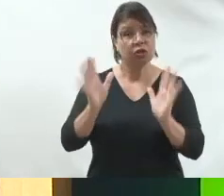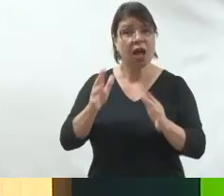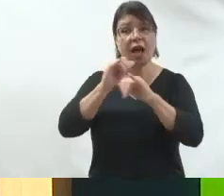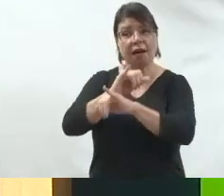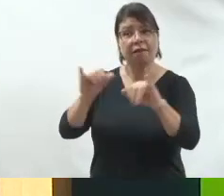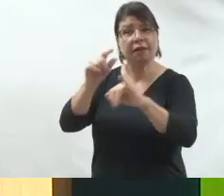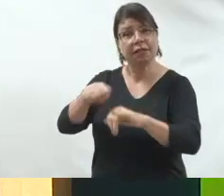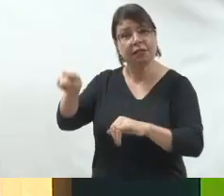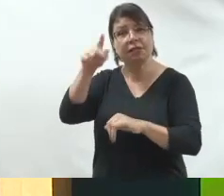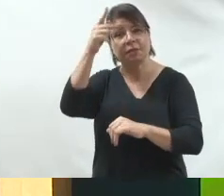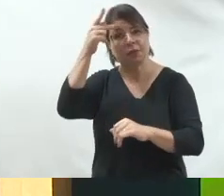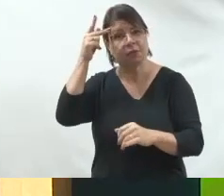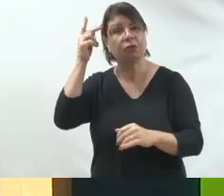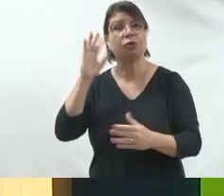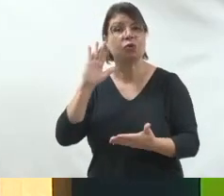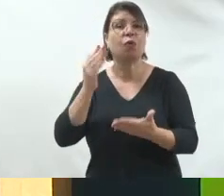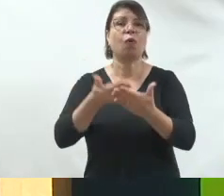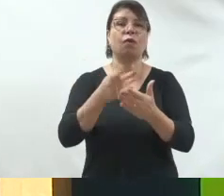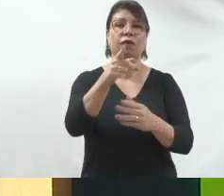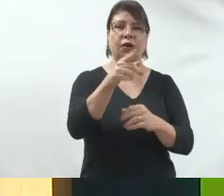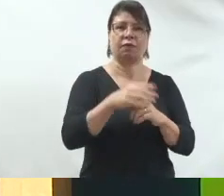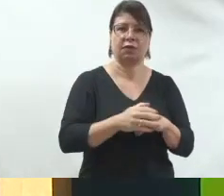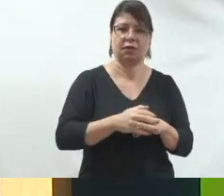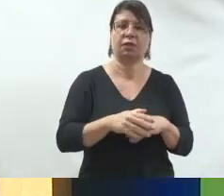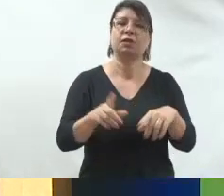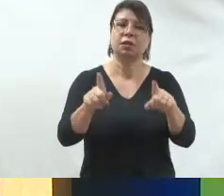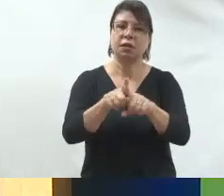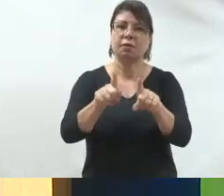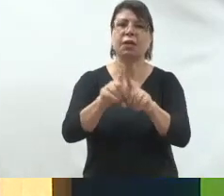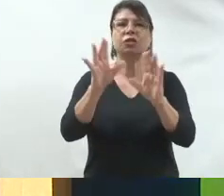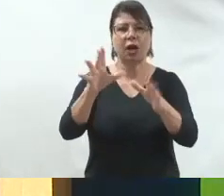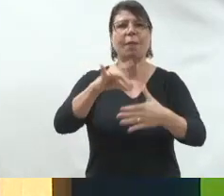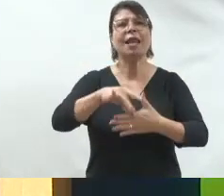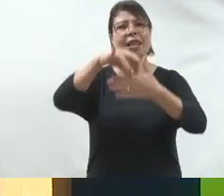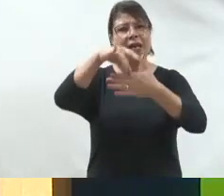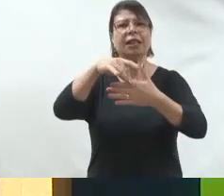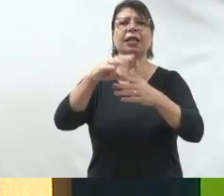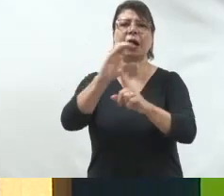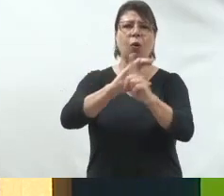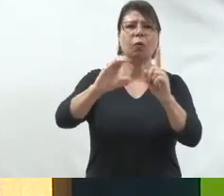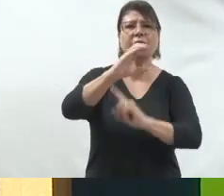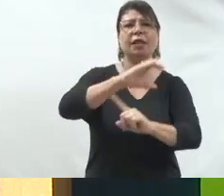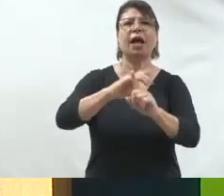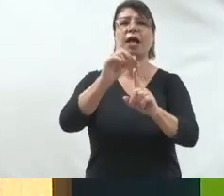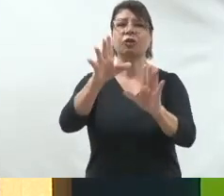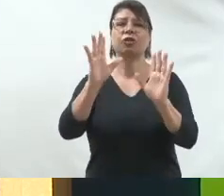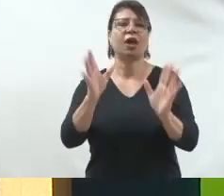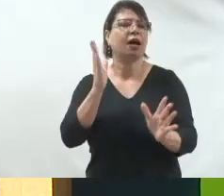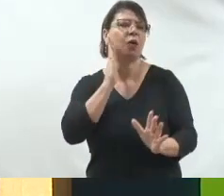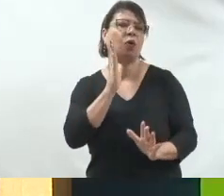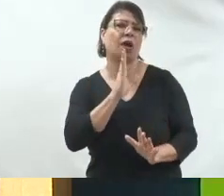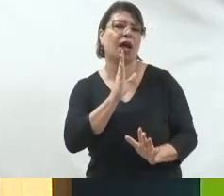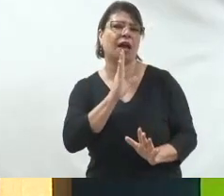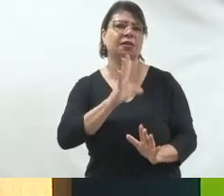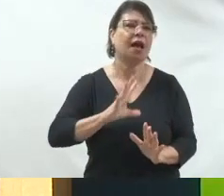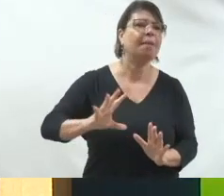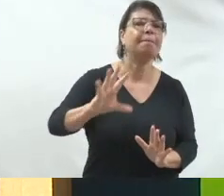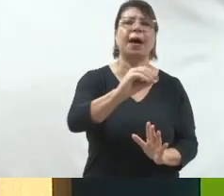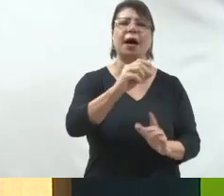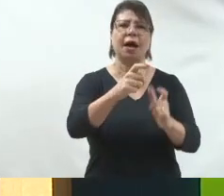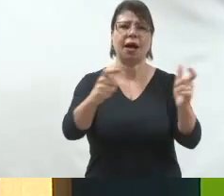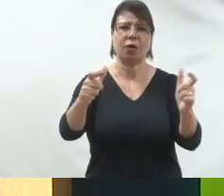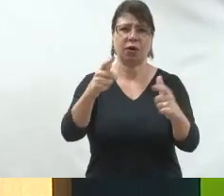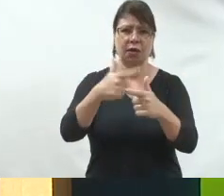informação vai querer falar de esporte vai querer falar de outra coisa você já foi uma líder comunitária de uma população então você conhece como ninguém os problemas dessa